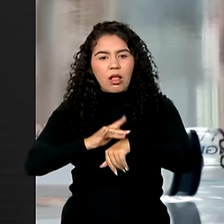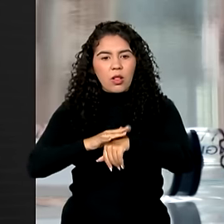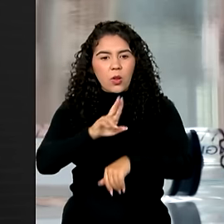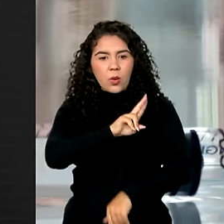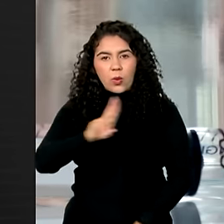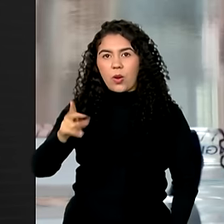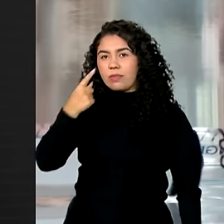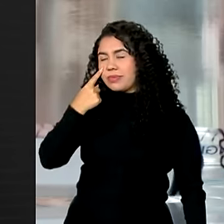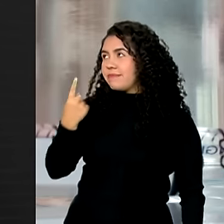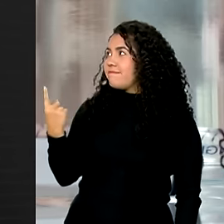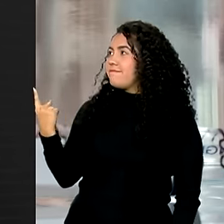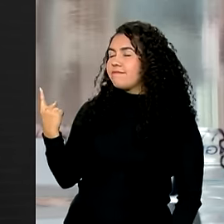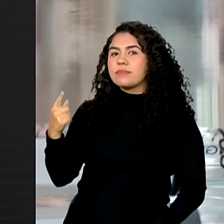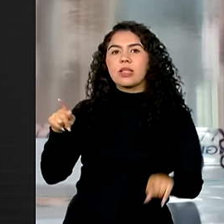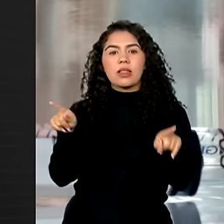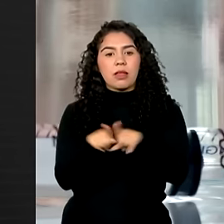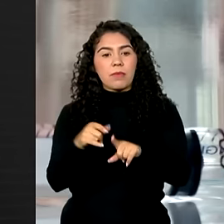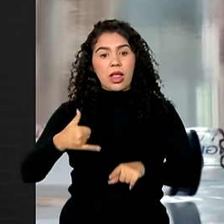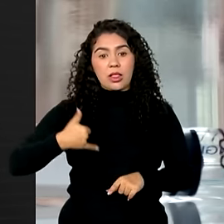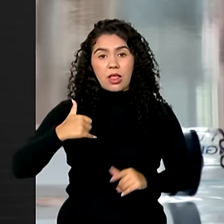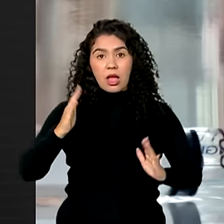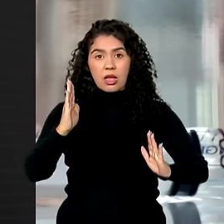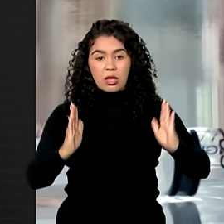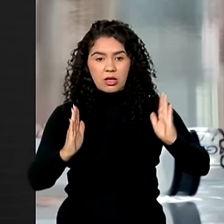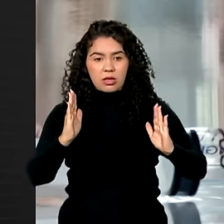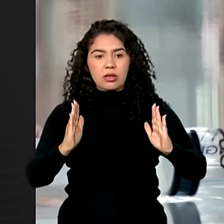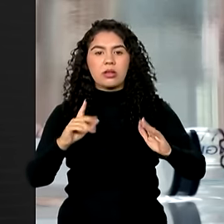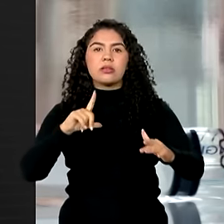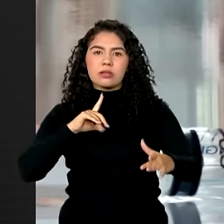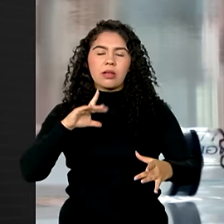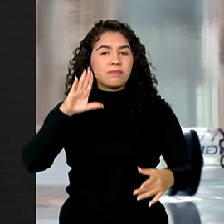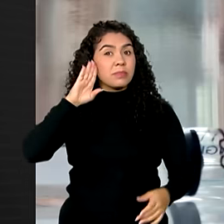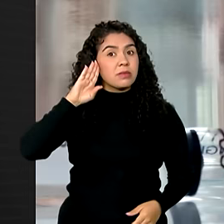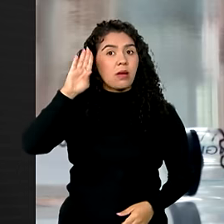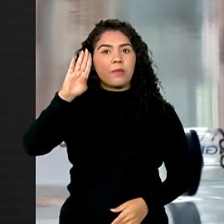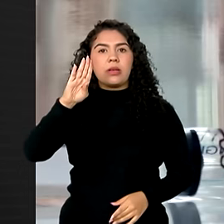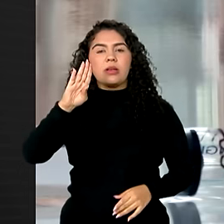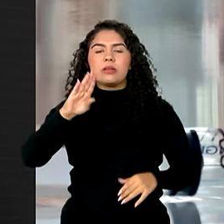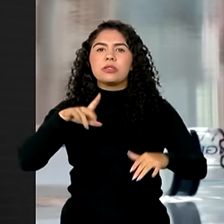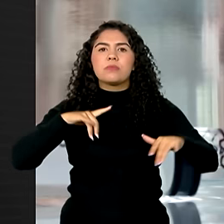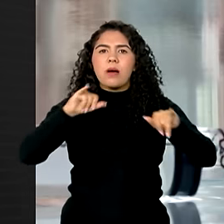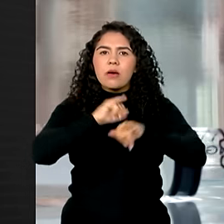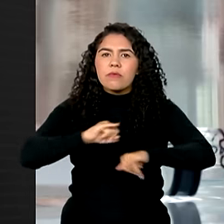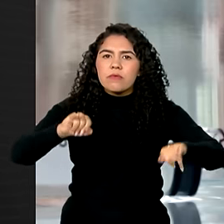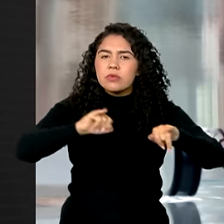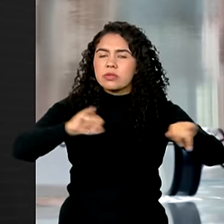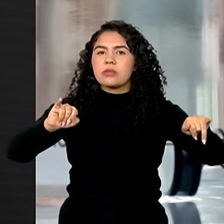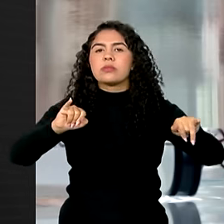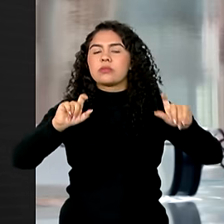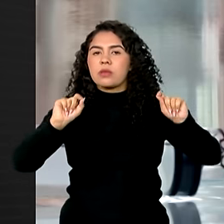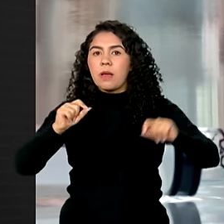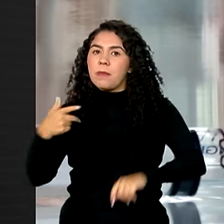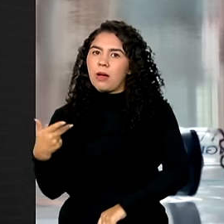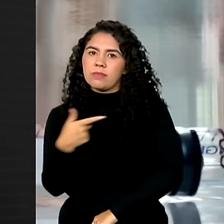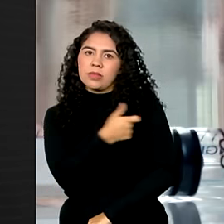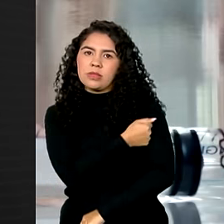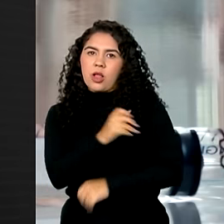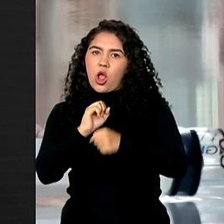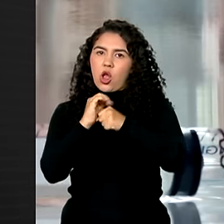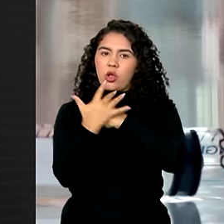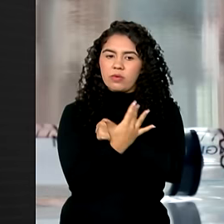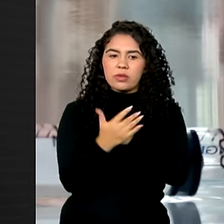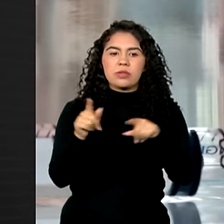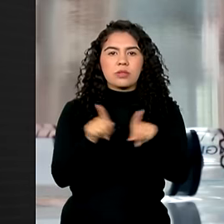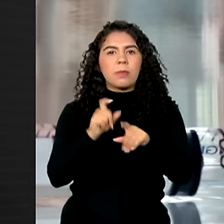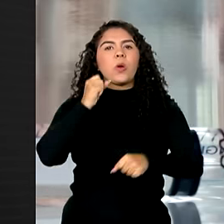o tétano. Além disso, a faixa etária integra o grupo prioritário das campanhas de reforço da covid-19 e da dose